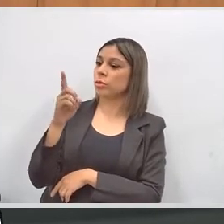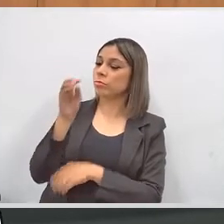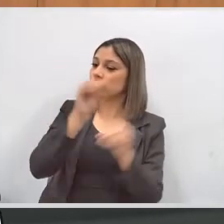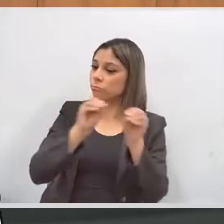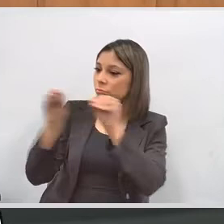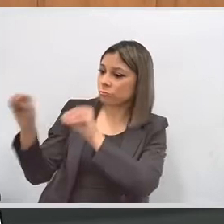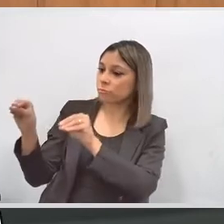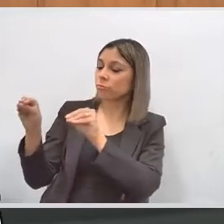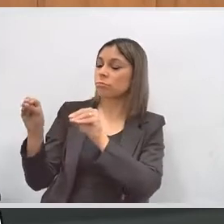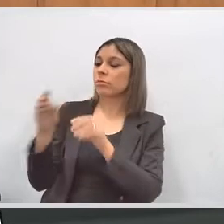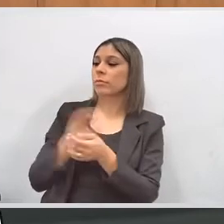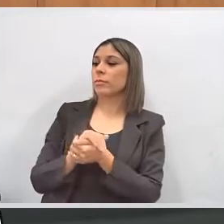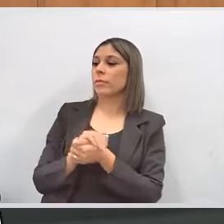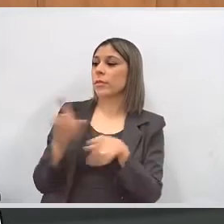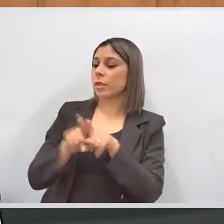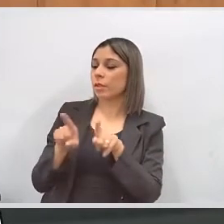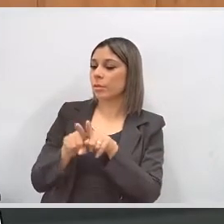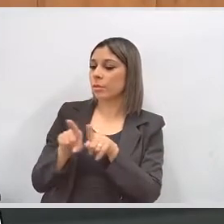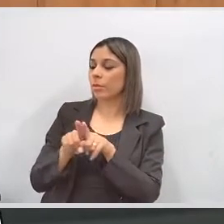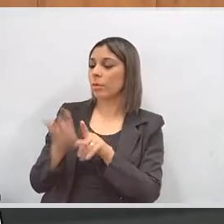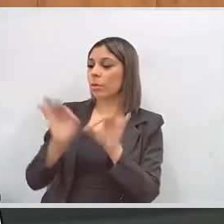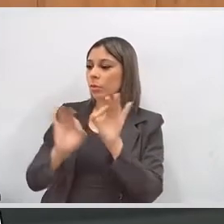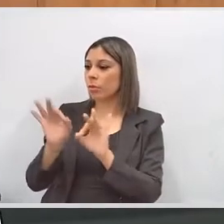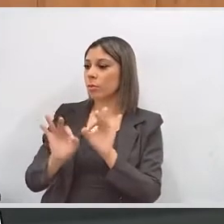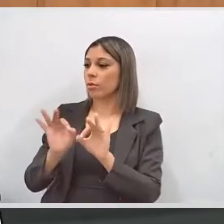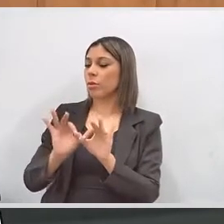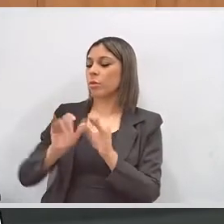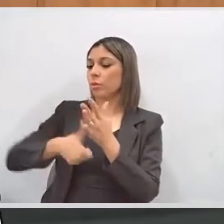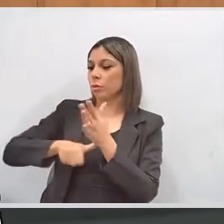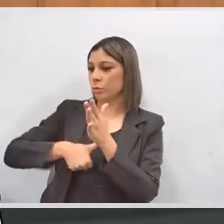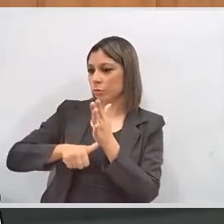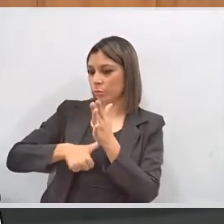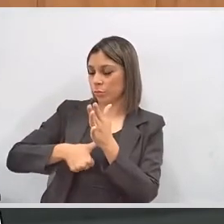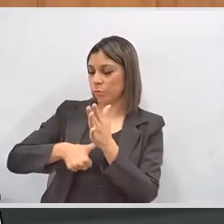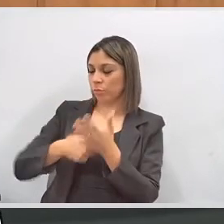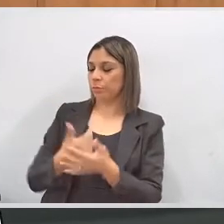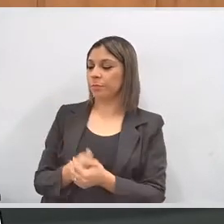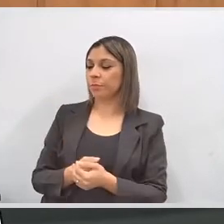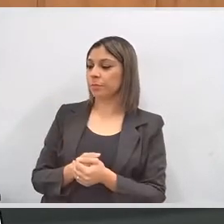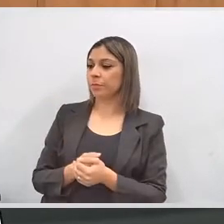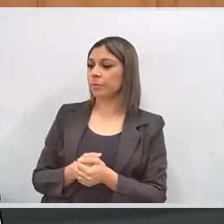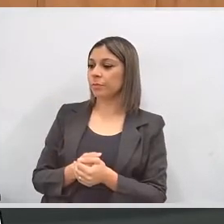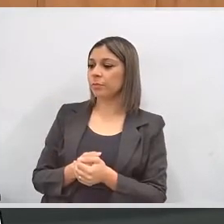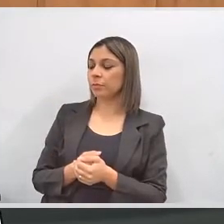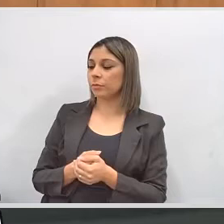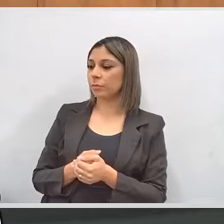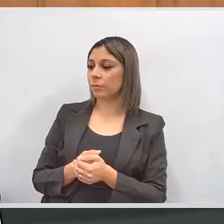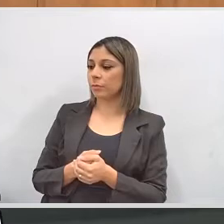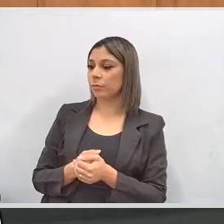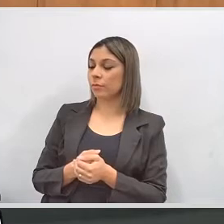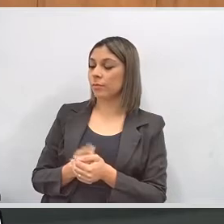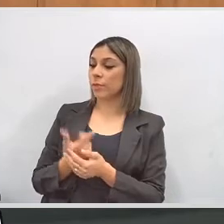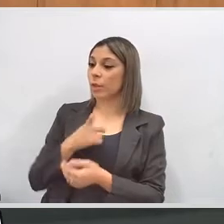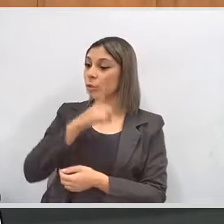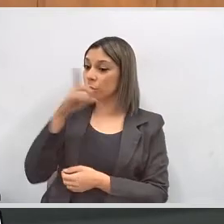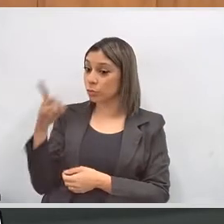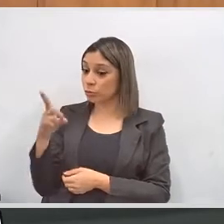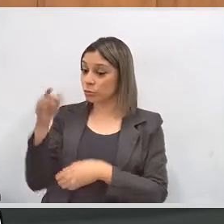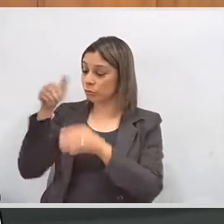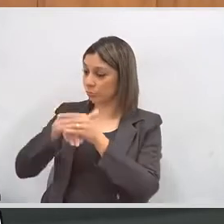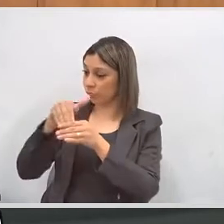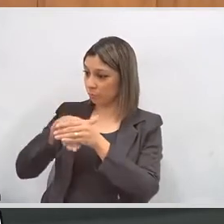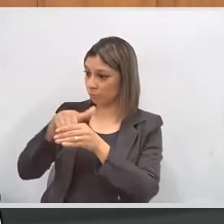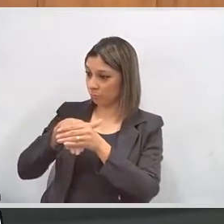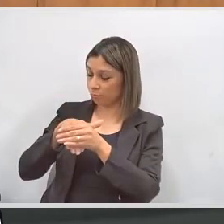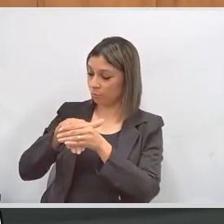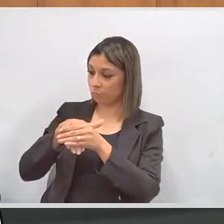transferências, alistamento e regularização de título eleitoral. Para que o eleitor tenha mais conforto no dia